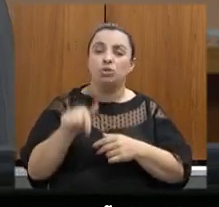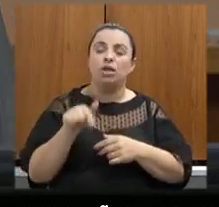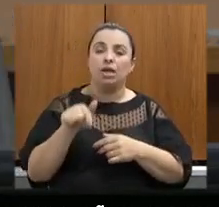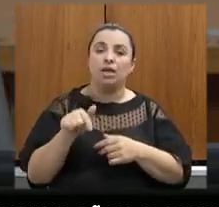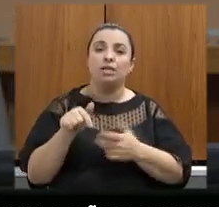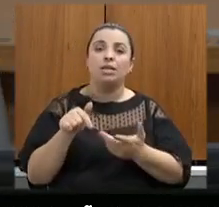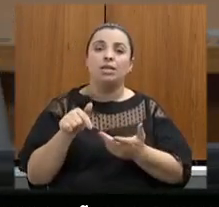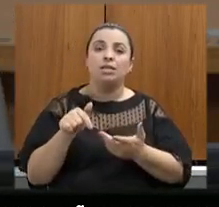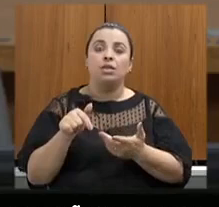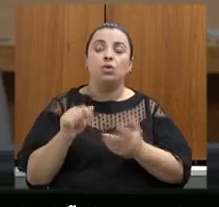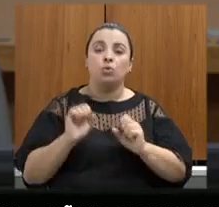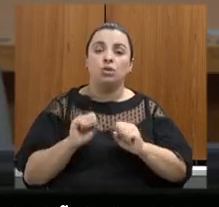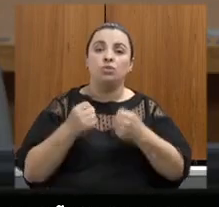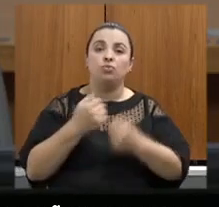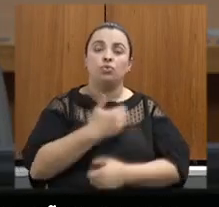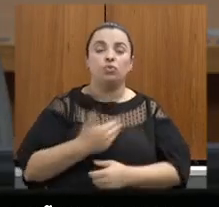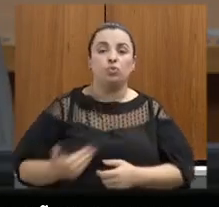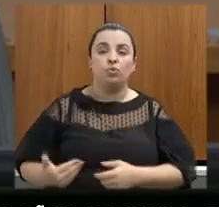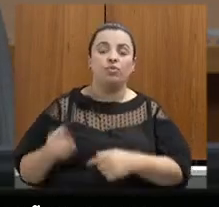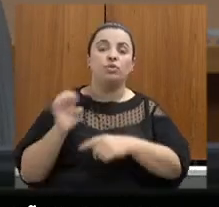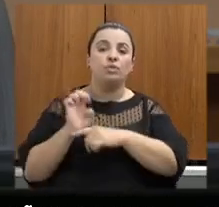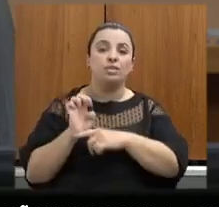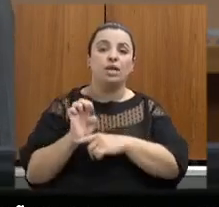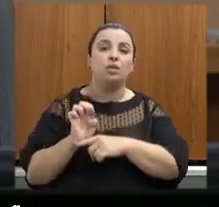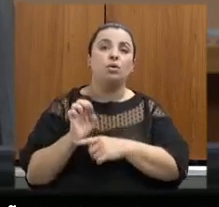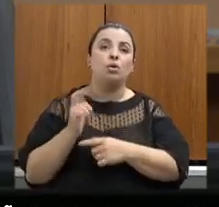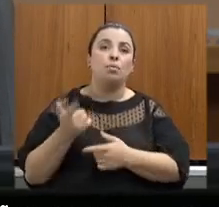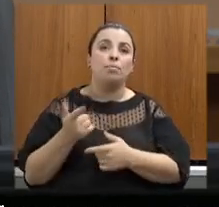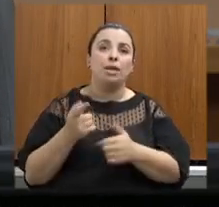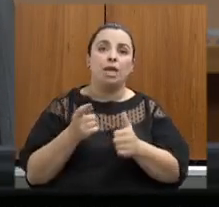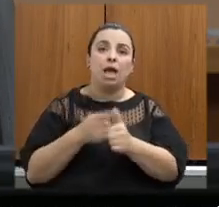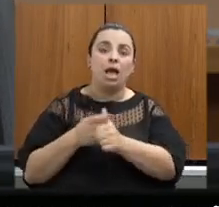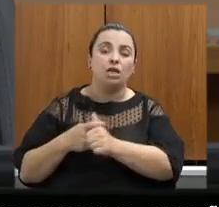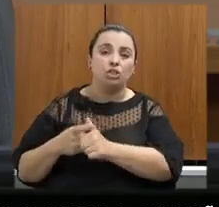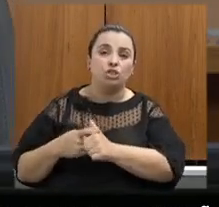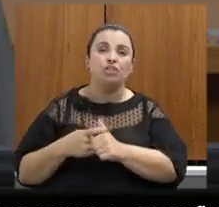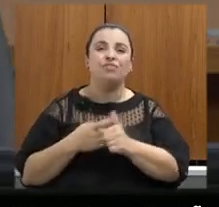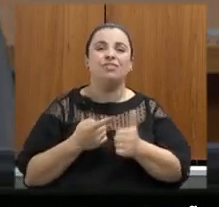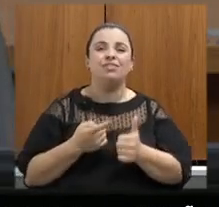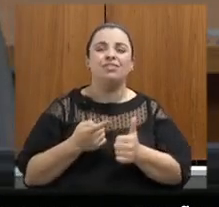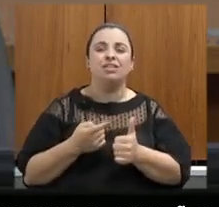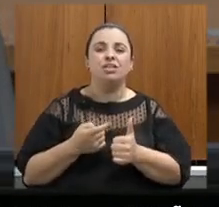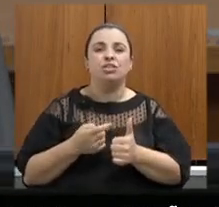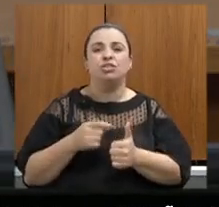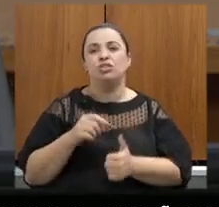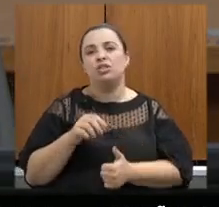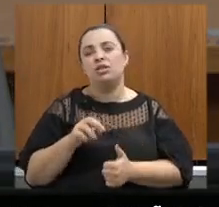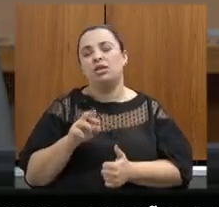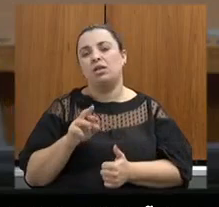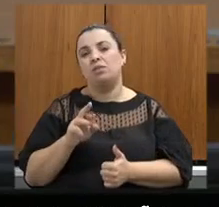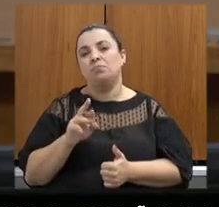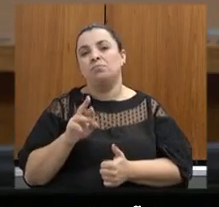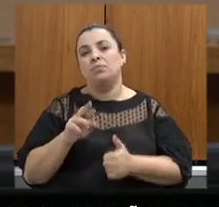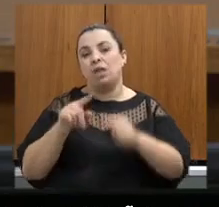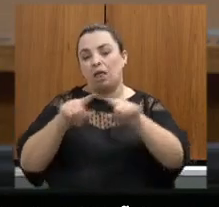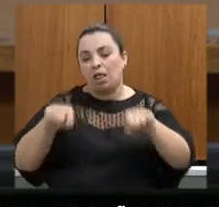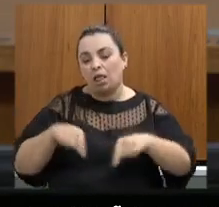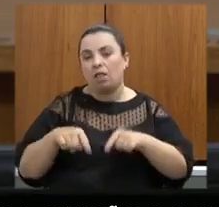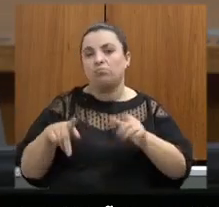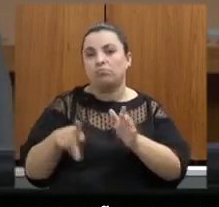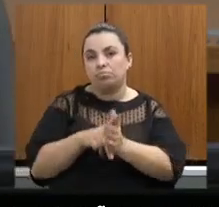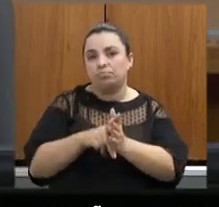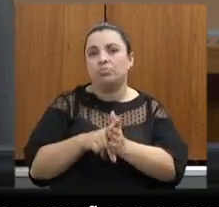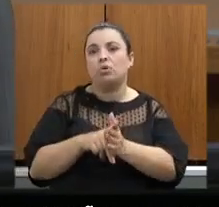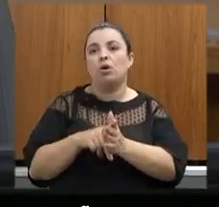grande esforço que o governo do estado tem feito para acabar com o passivo de regularização ambiental porque muitas vezes os empreendedores